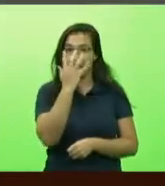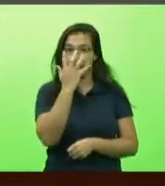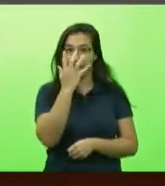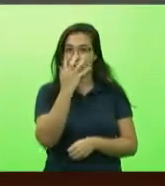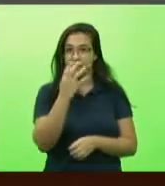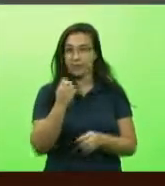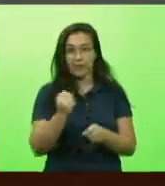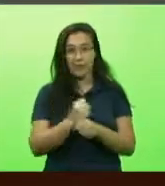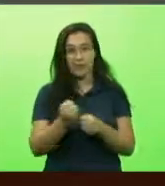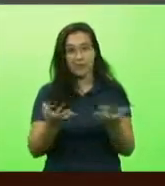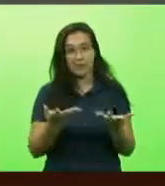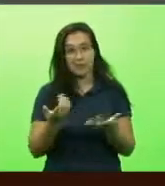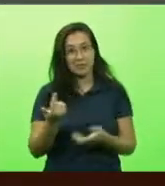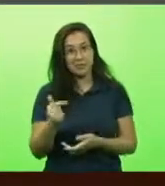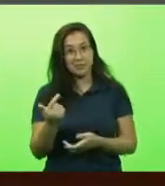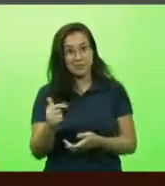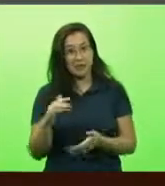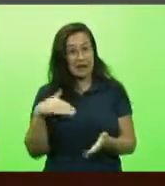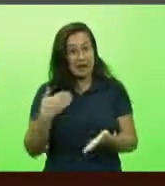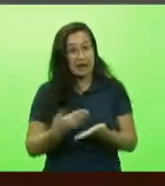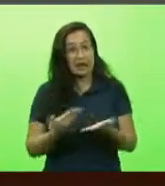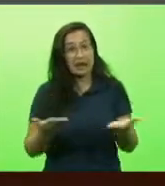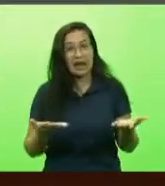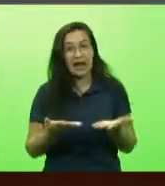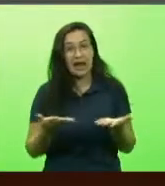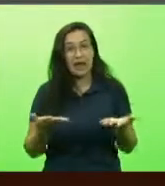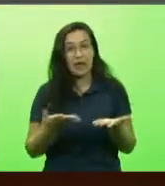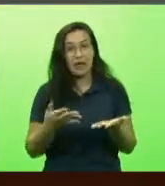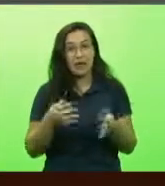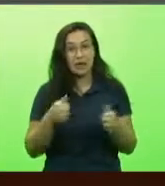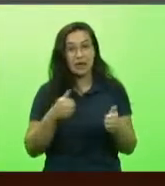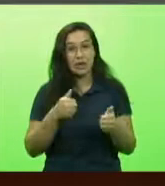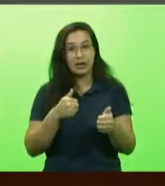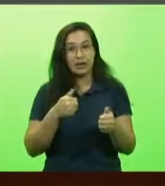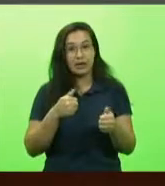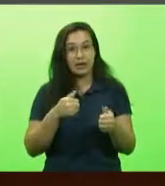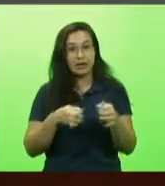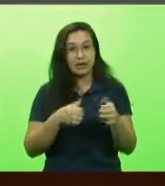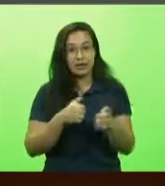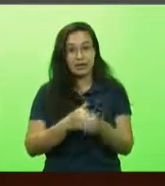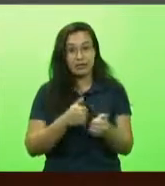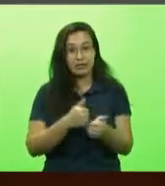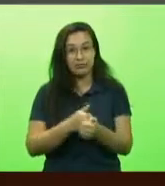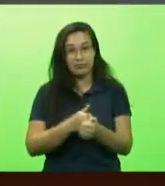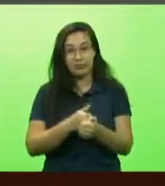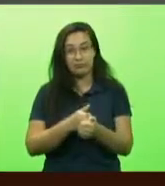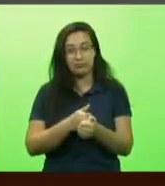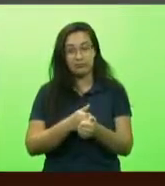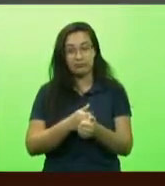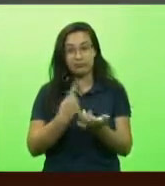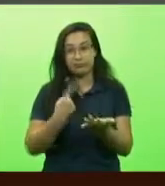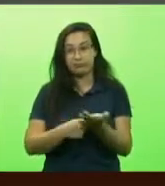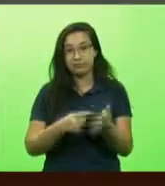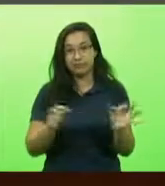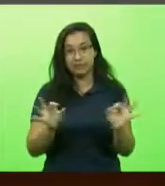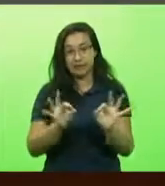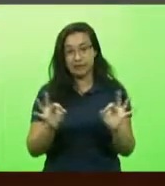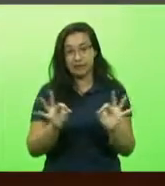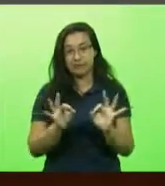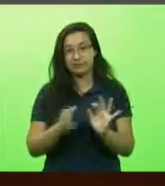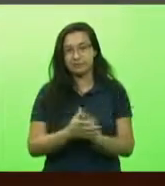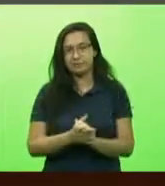e até agora o Tribunal não marcou a data. Eu falei na época da